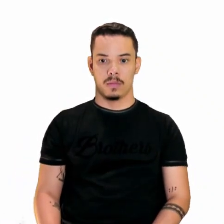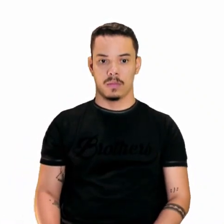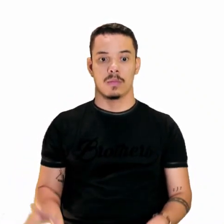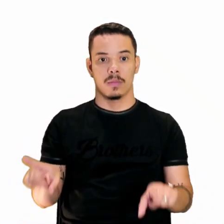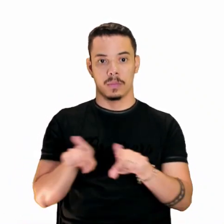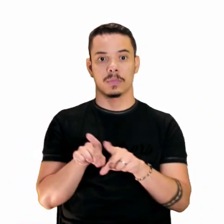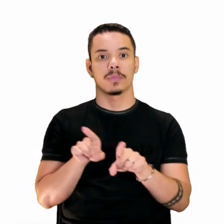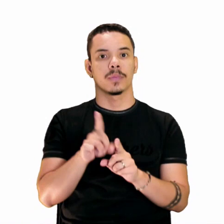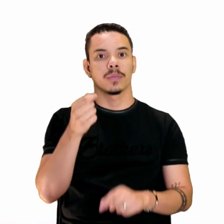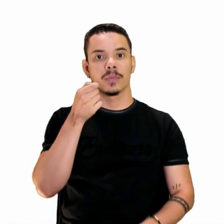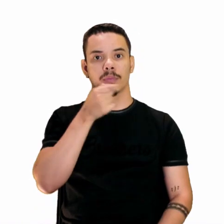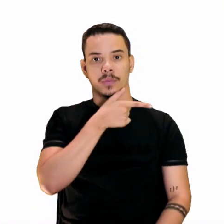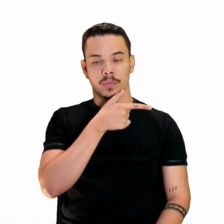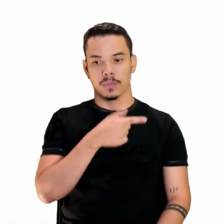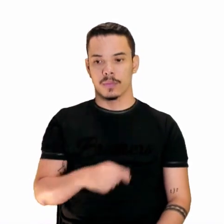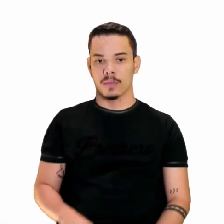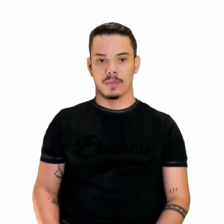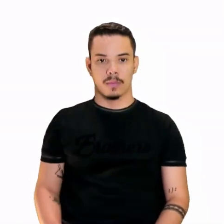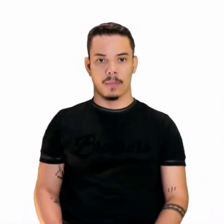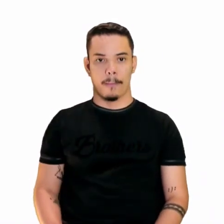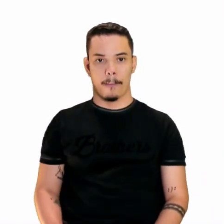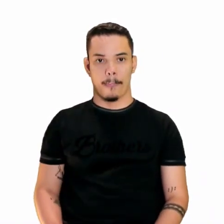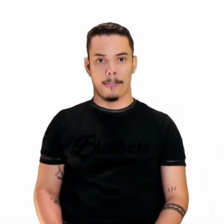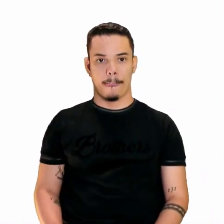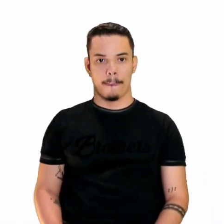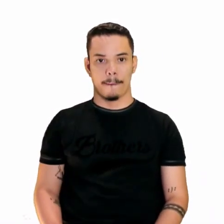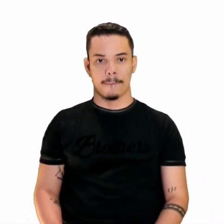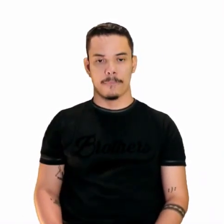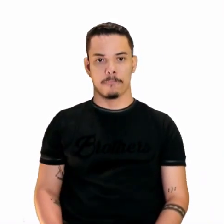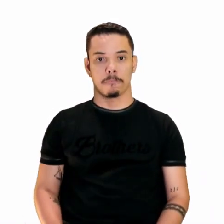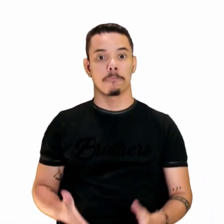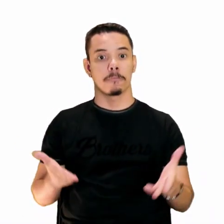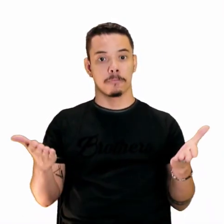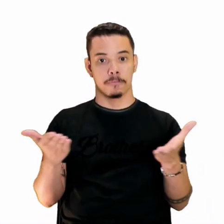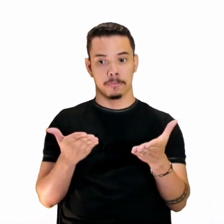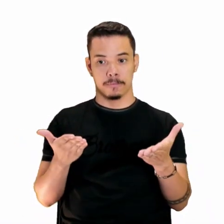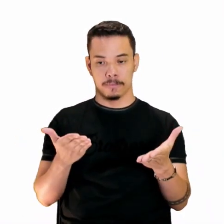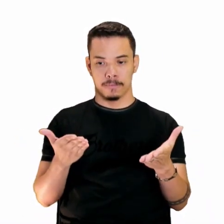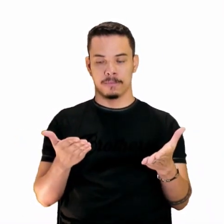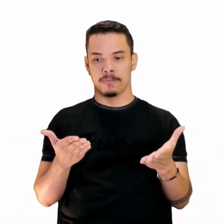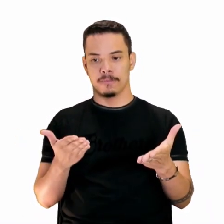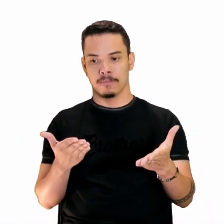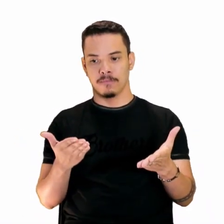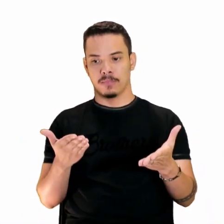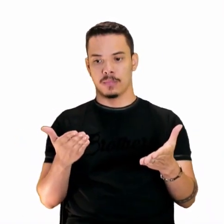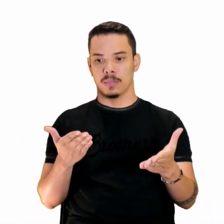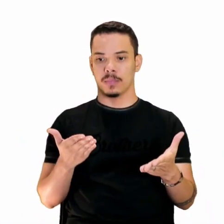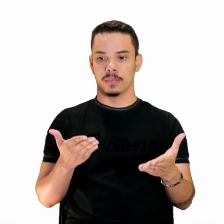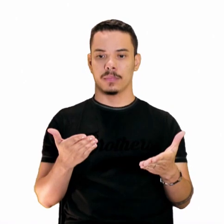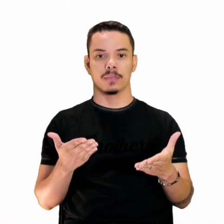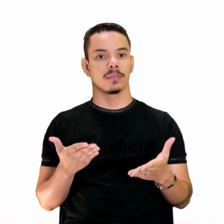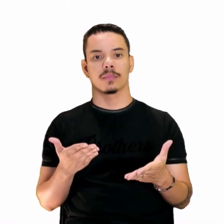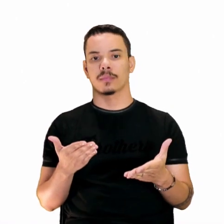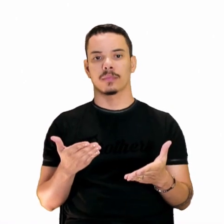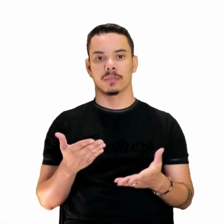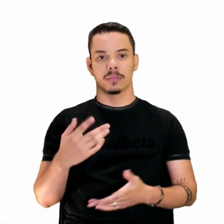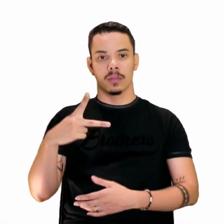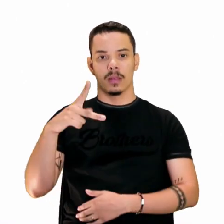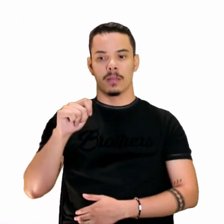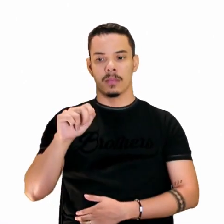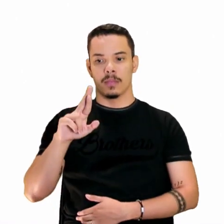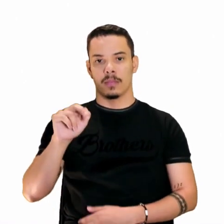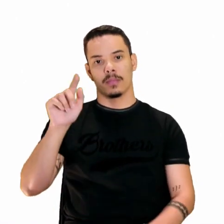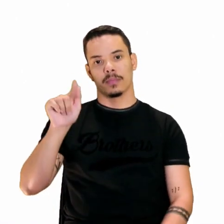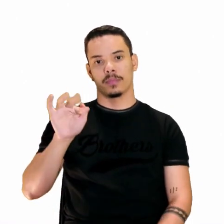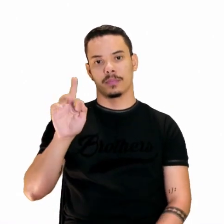paródia. Beleza. Seguimos em frente. Agora, a paráfrase. Outro